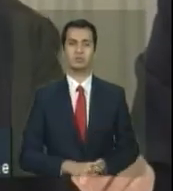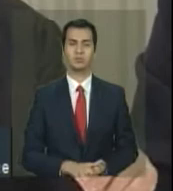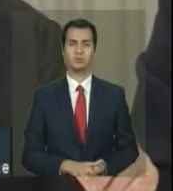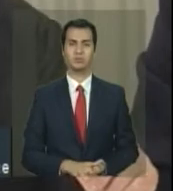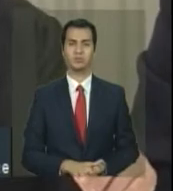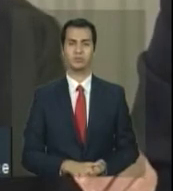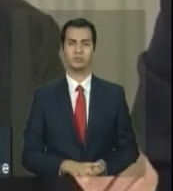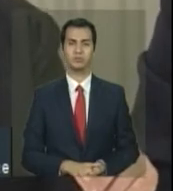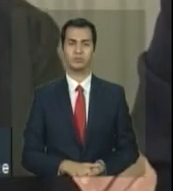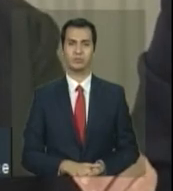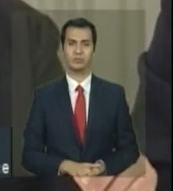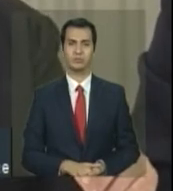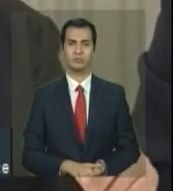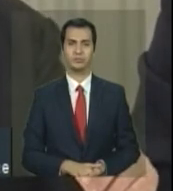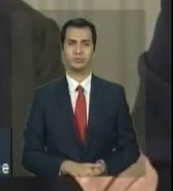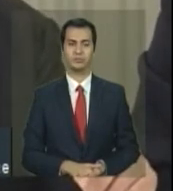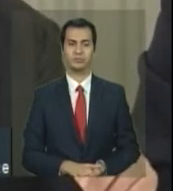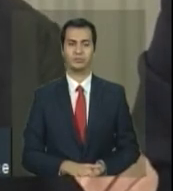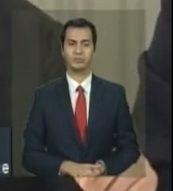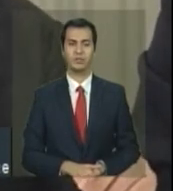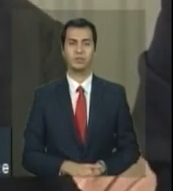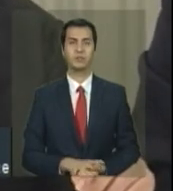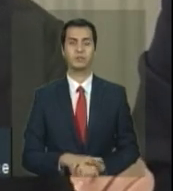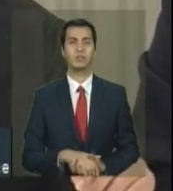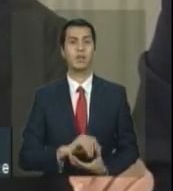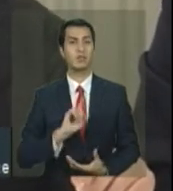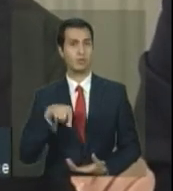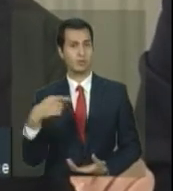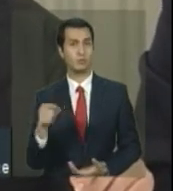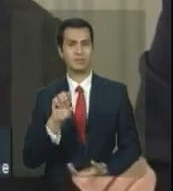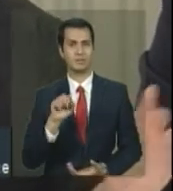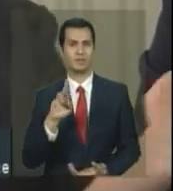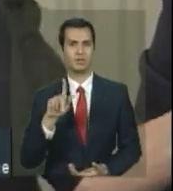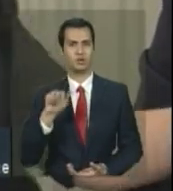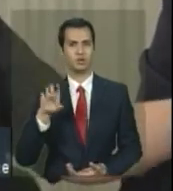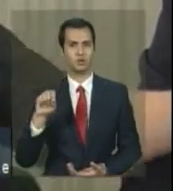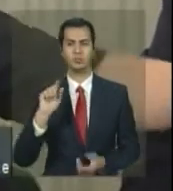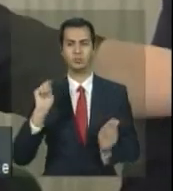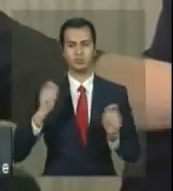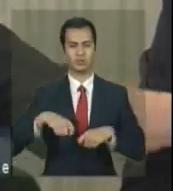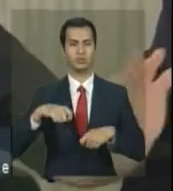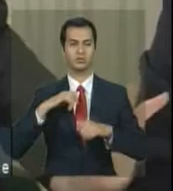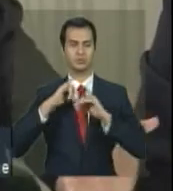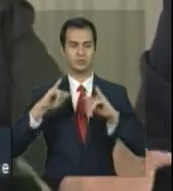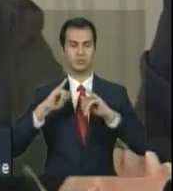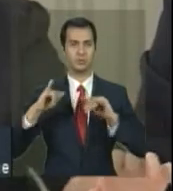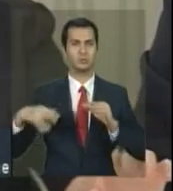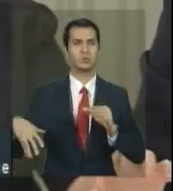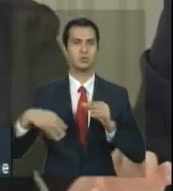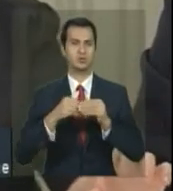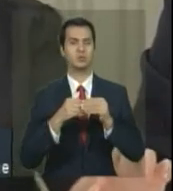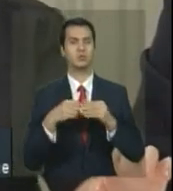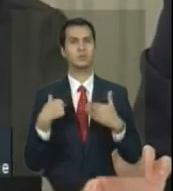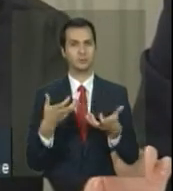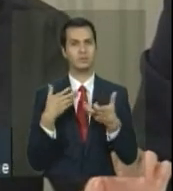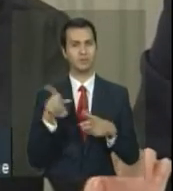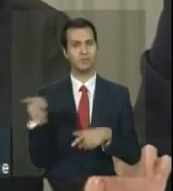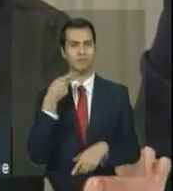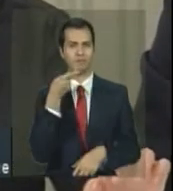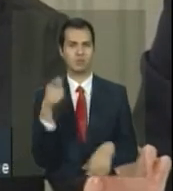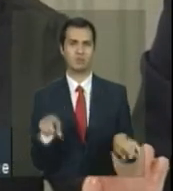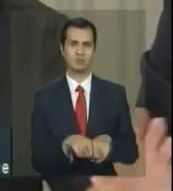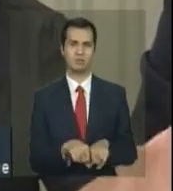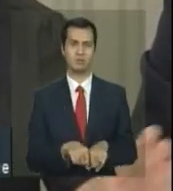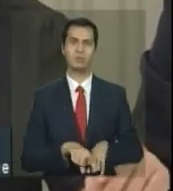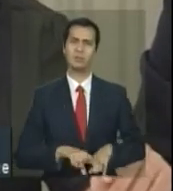Sérgio complementa minhas informações. Deixa eu só, eu queria bastante que ele falasse sobre isso, mas isso vale para